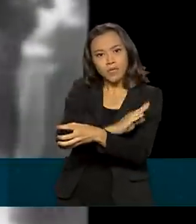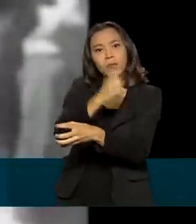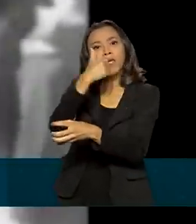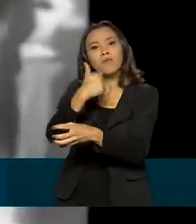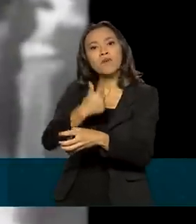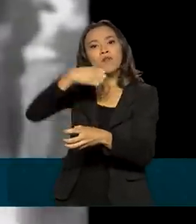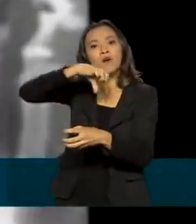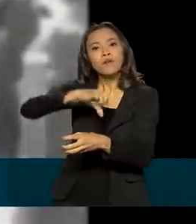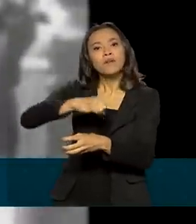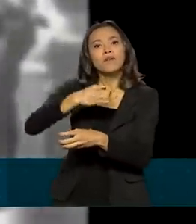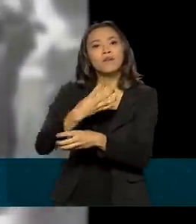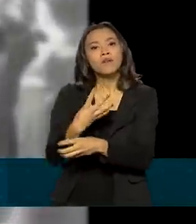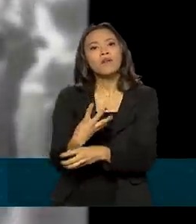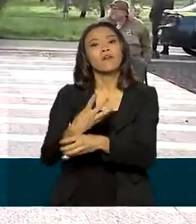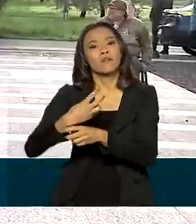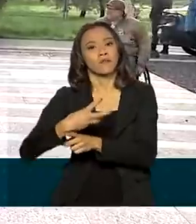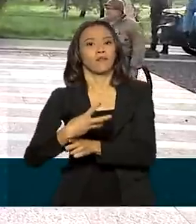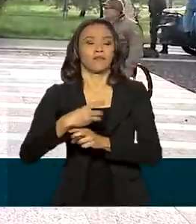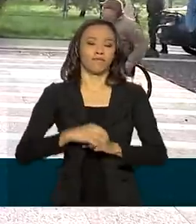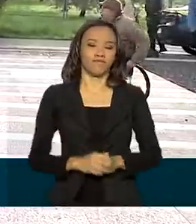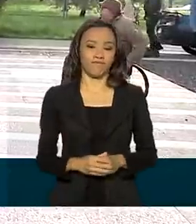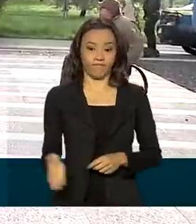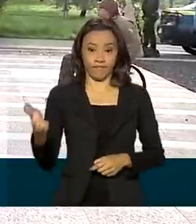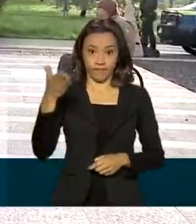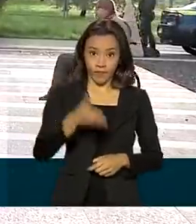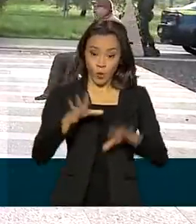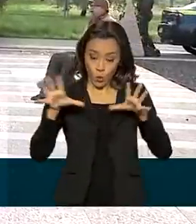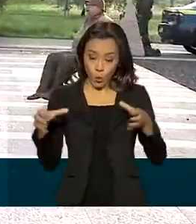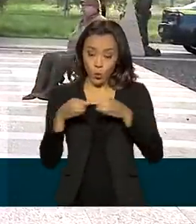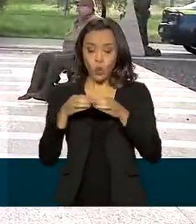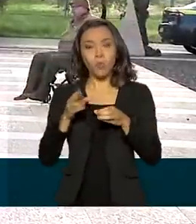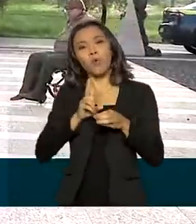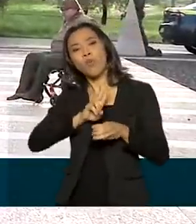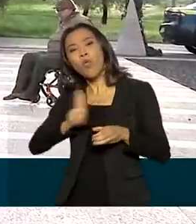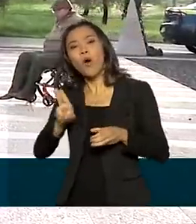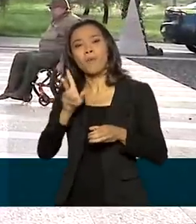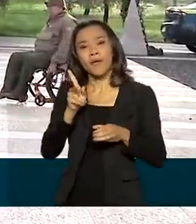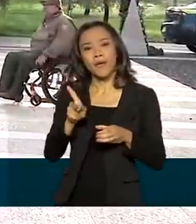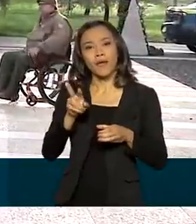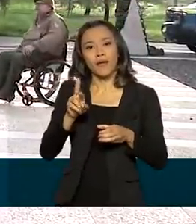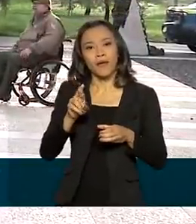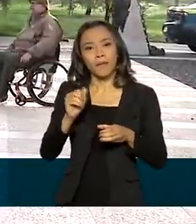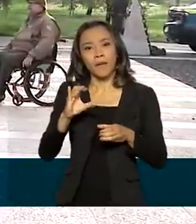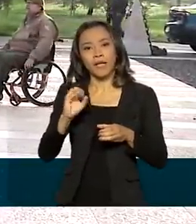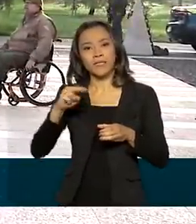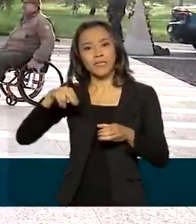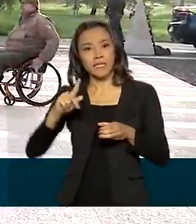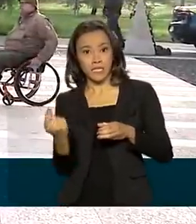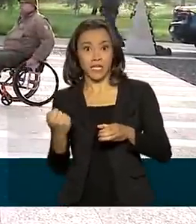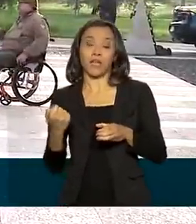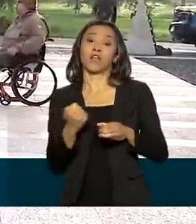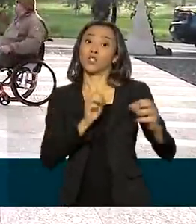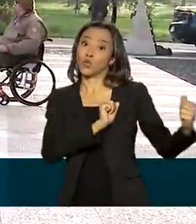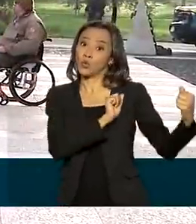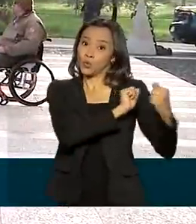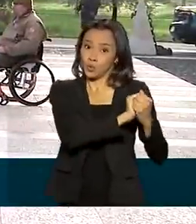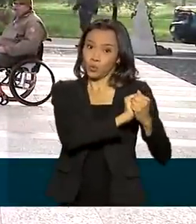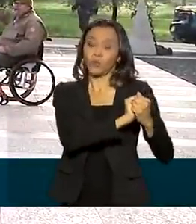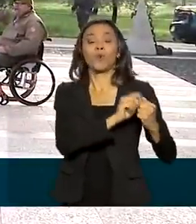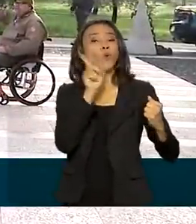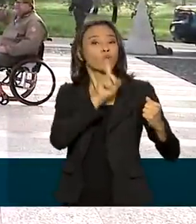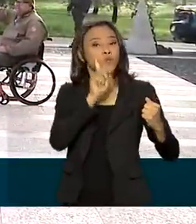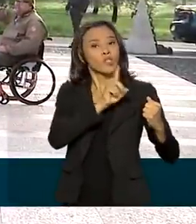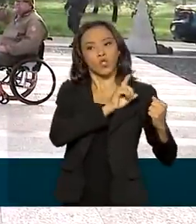1943. Os pracinhas, como eram conhecidos, lutaram ao lado dos norte-americanos contra os alemães.